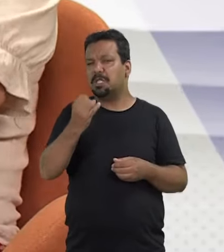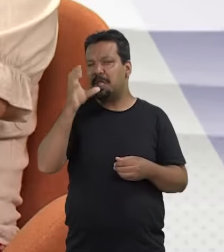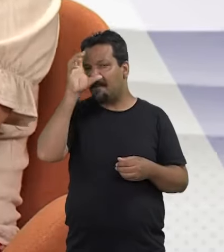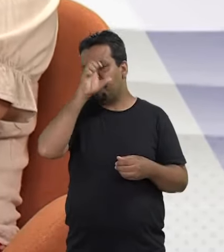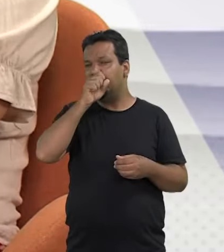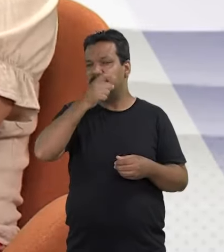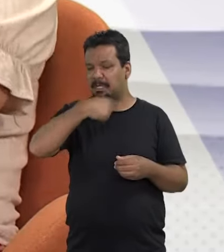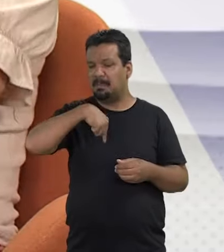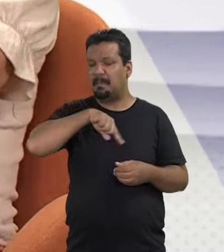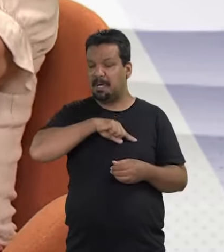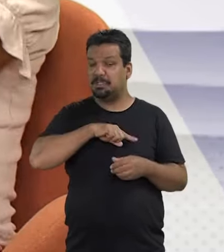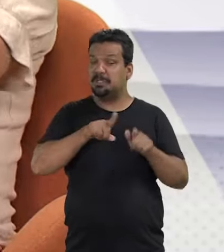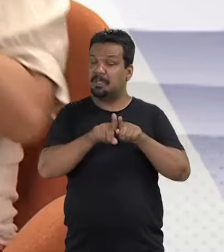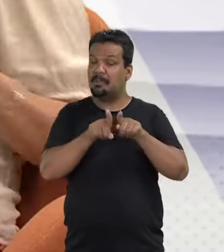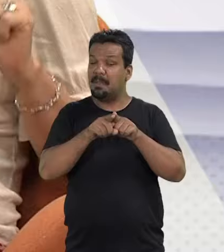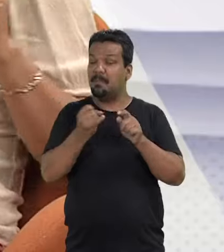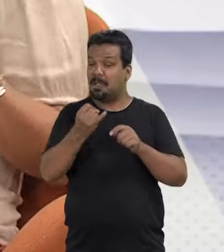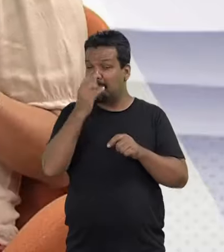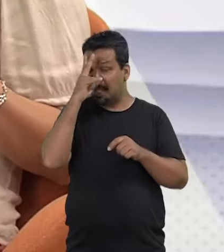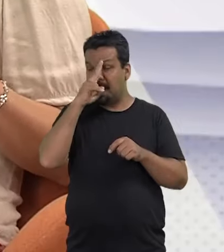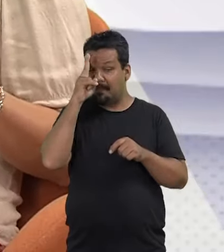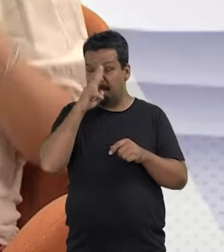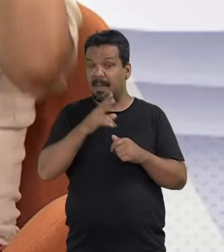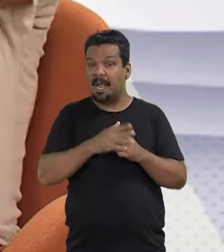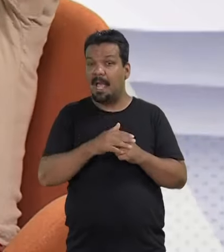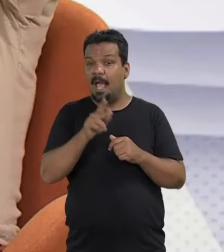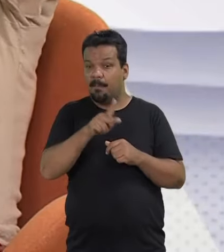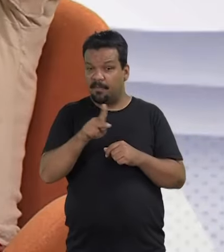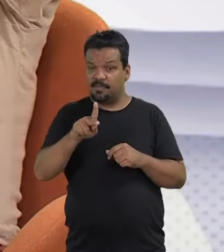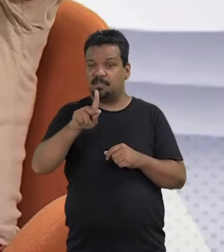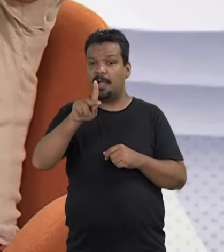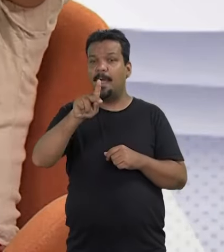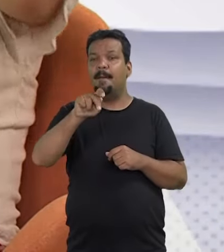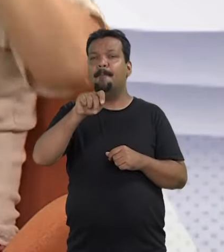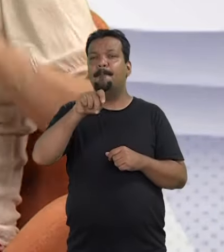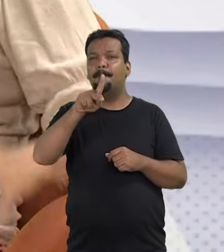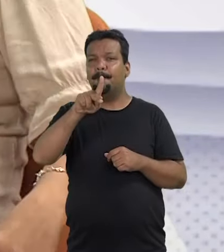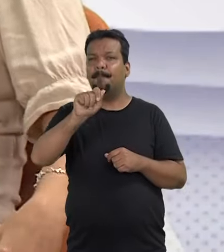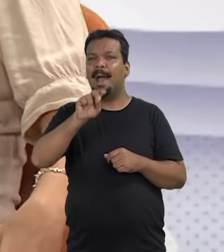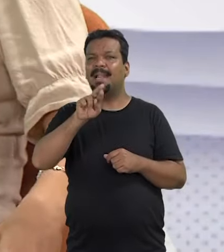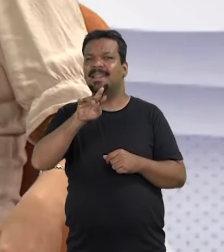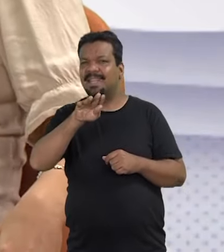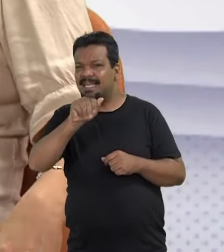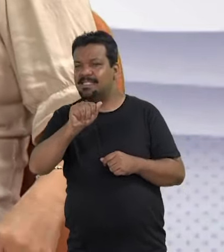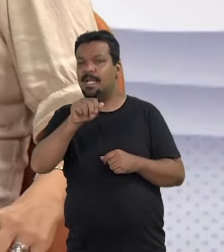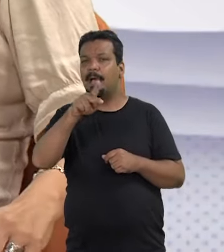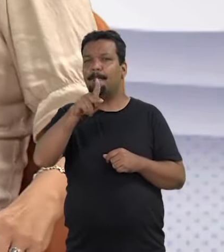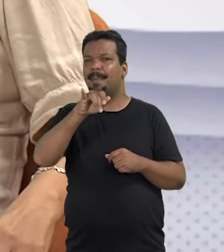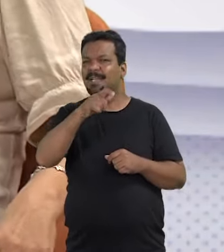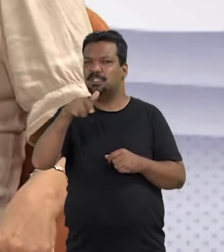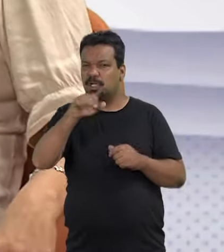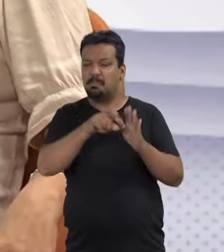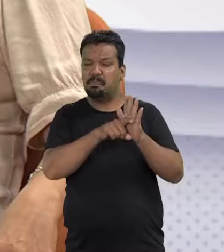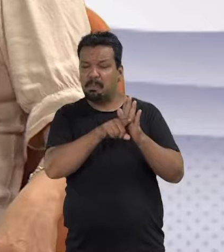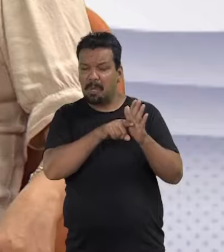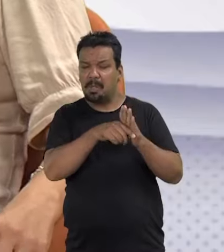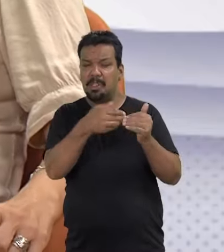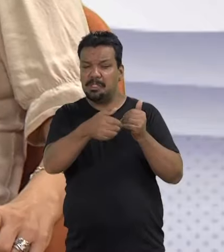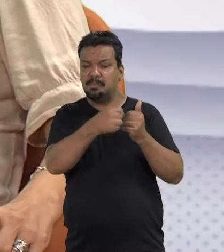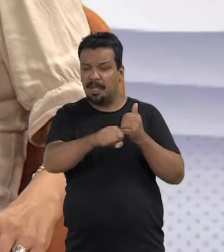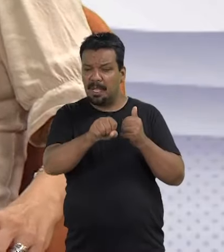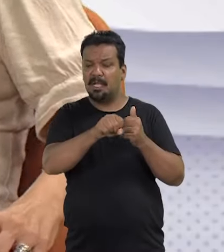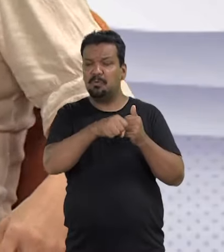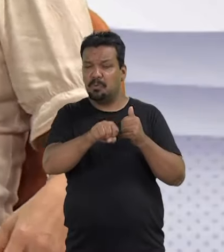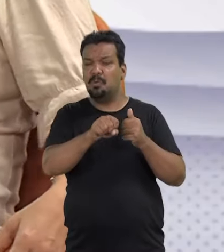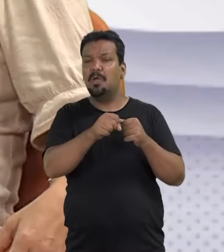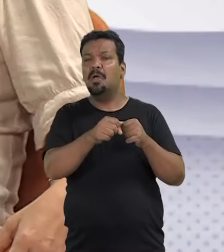especificamente naquele momento. E é importante lembrar também, Manina, a professora Patrícia Paixão, pesquisadora, professora durante